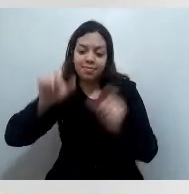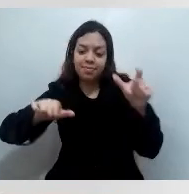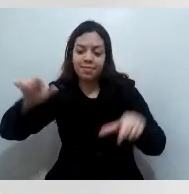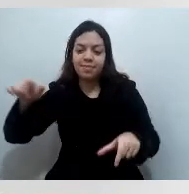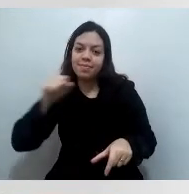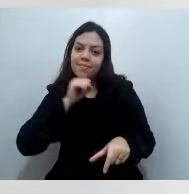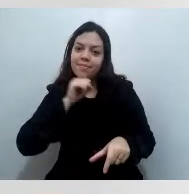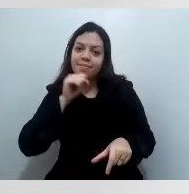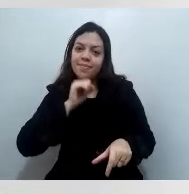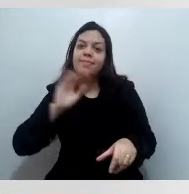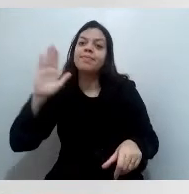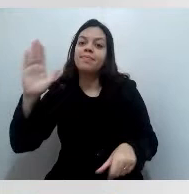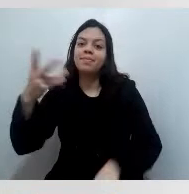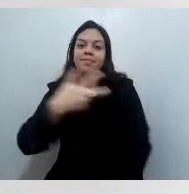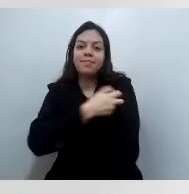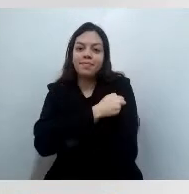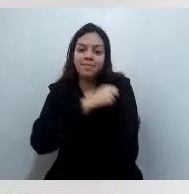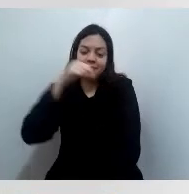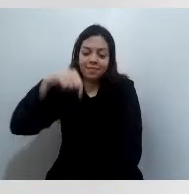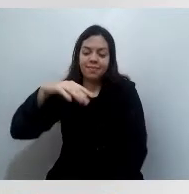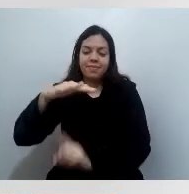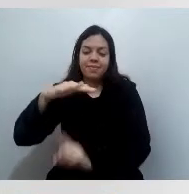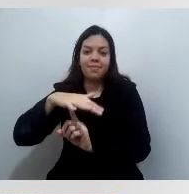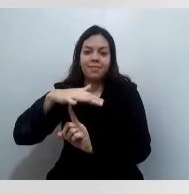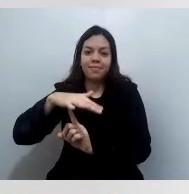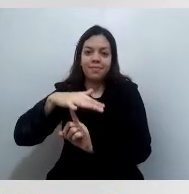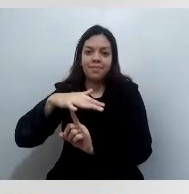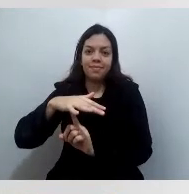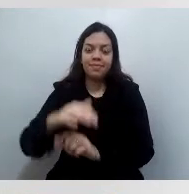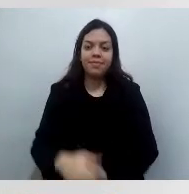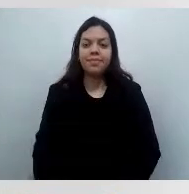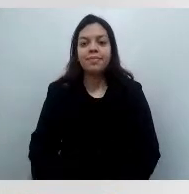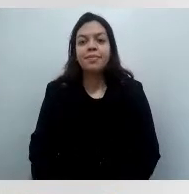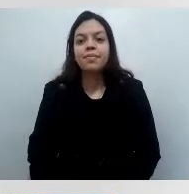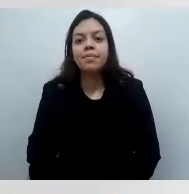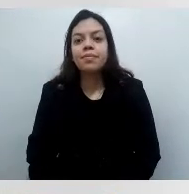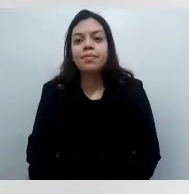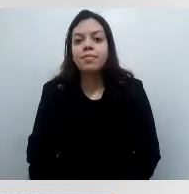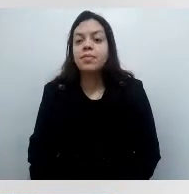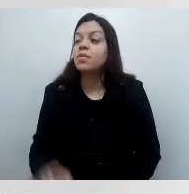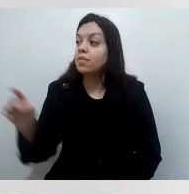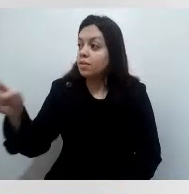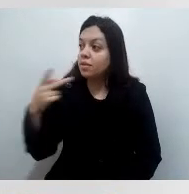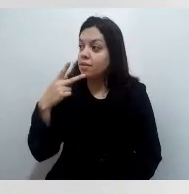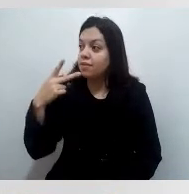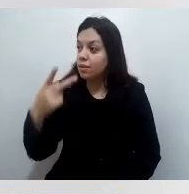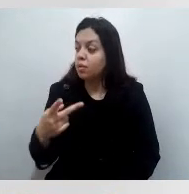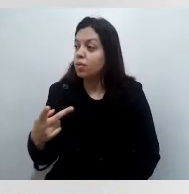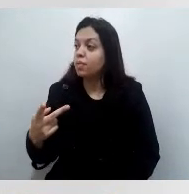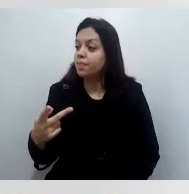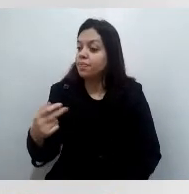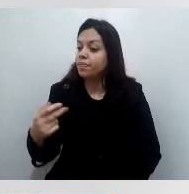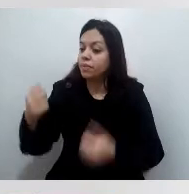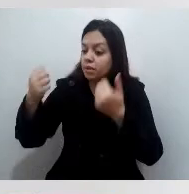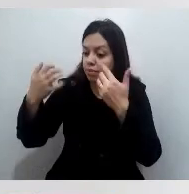relação às comorbidades. Eu queria que você detalhasse aqui as pessoas que